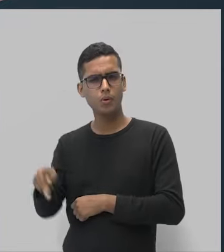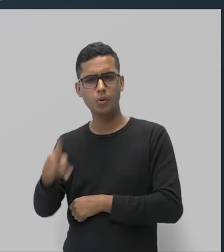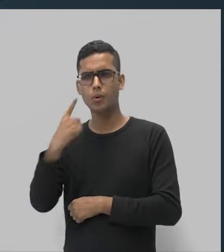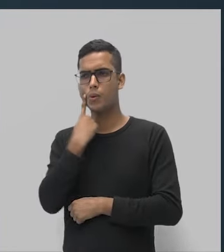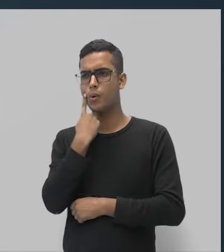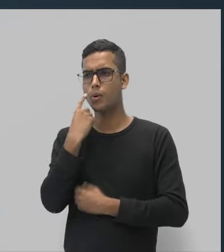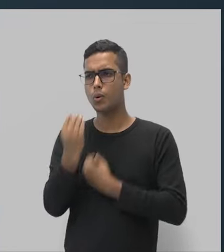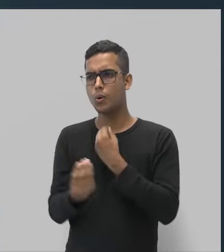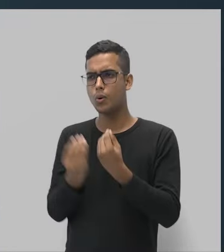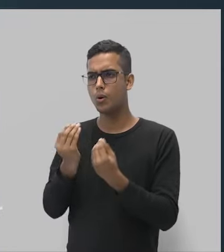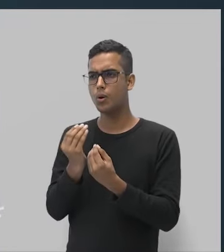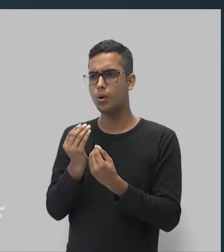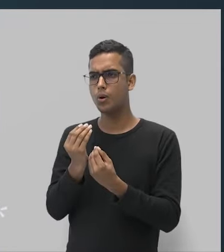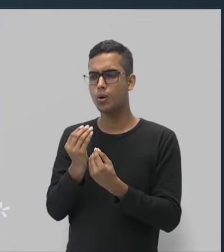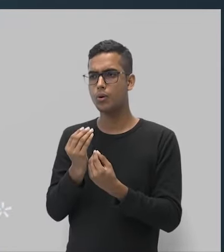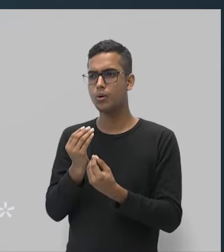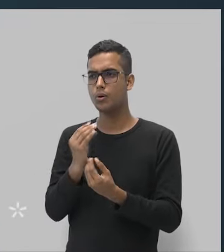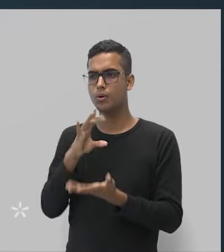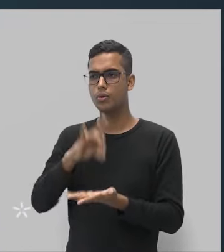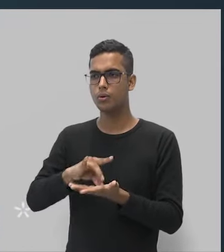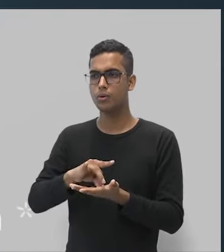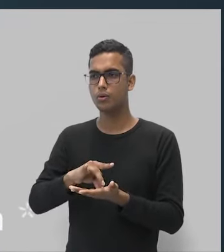especificamente esse tecido?